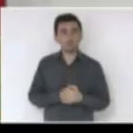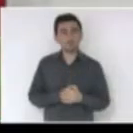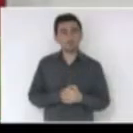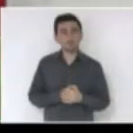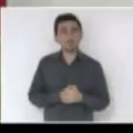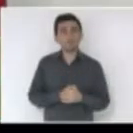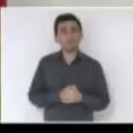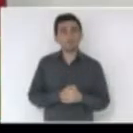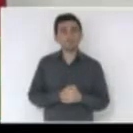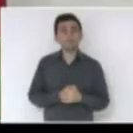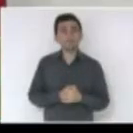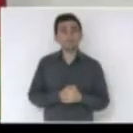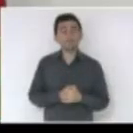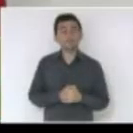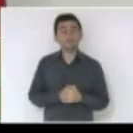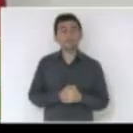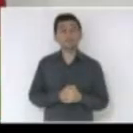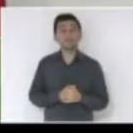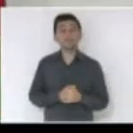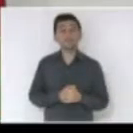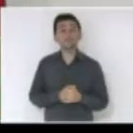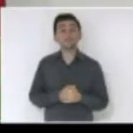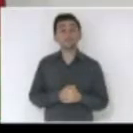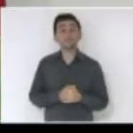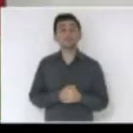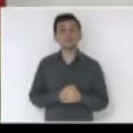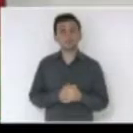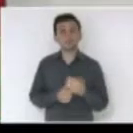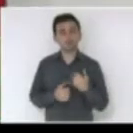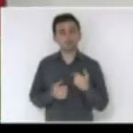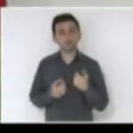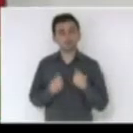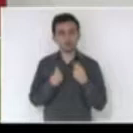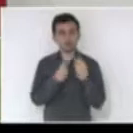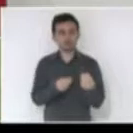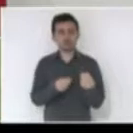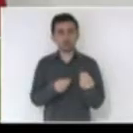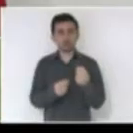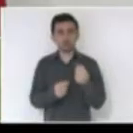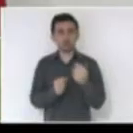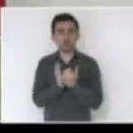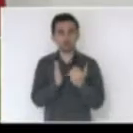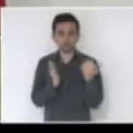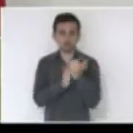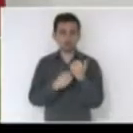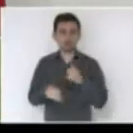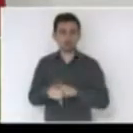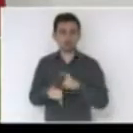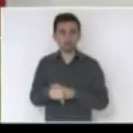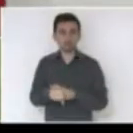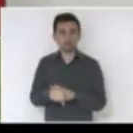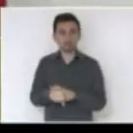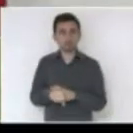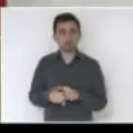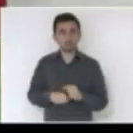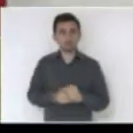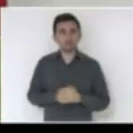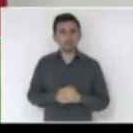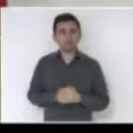aí... Aí... conceder, deputado. Vossa excelência solicitou. Obrigado. Obrigado, seu presidente, por cumprir o regimento.